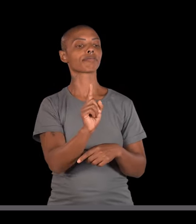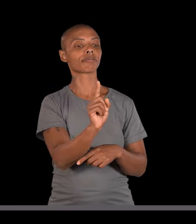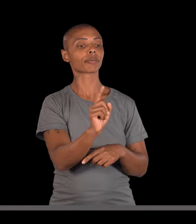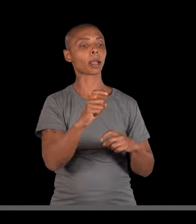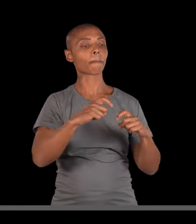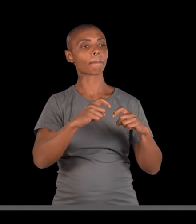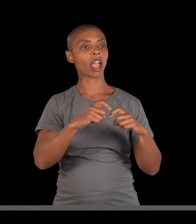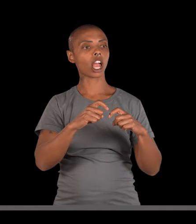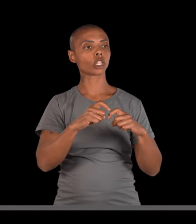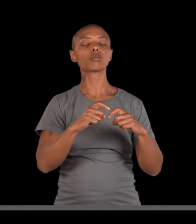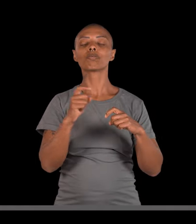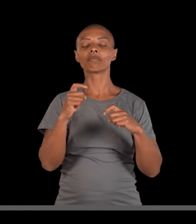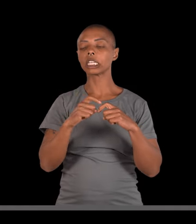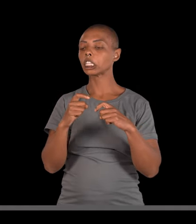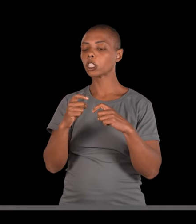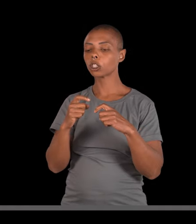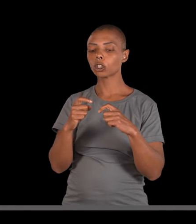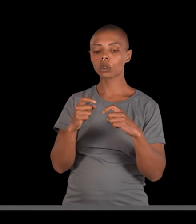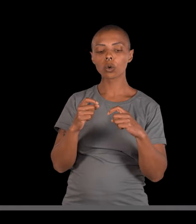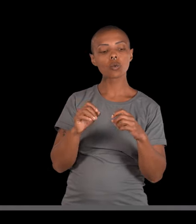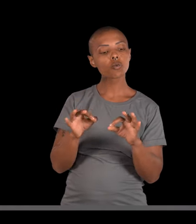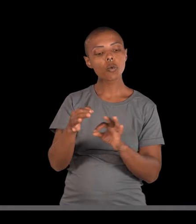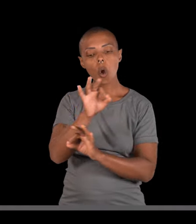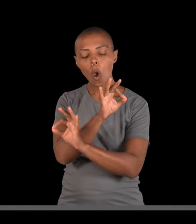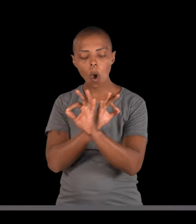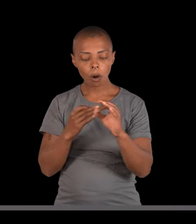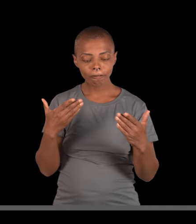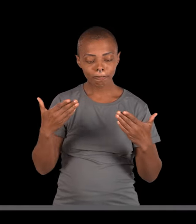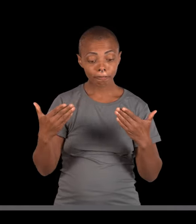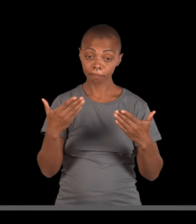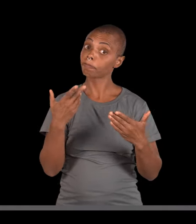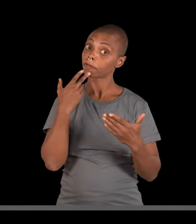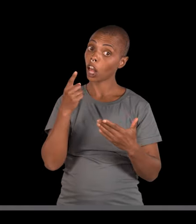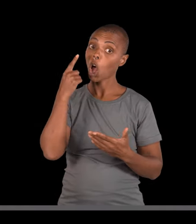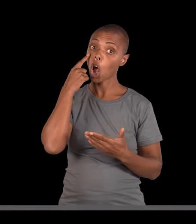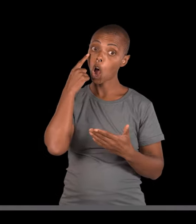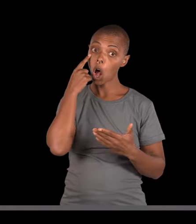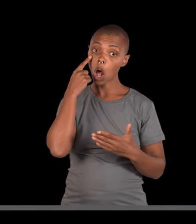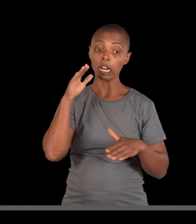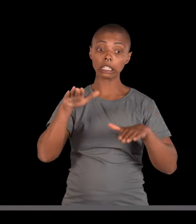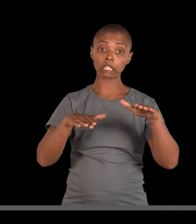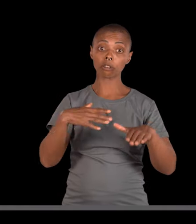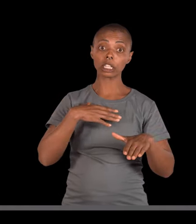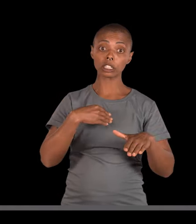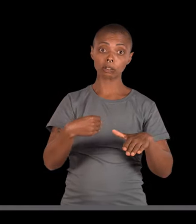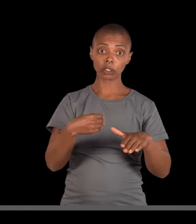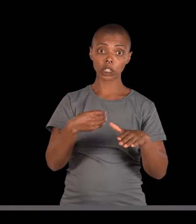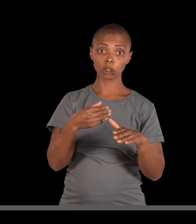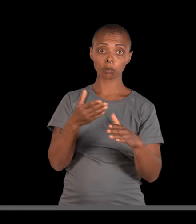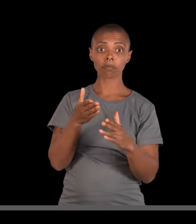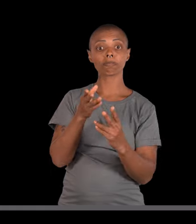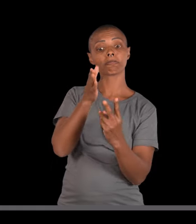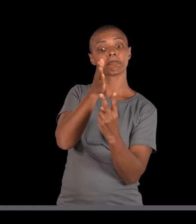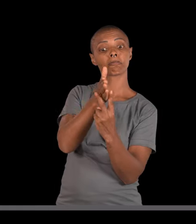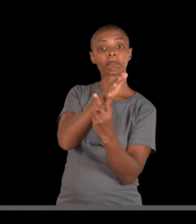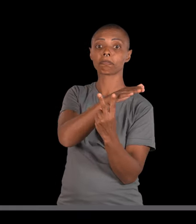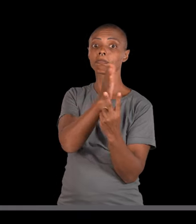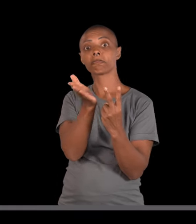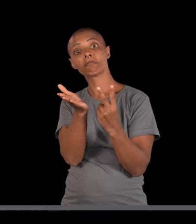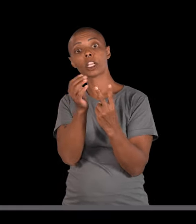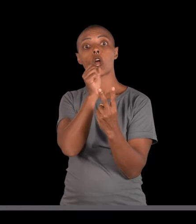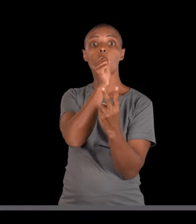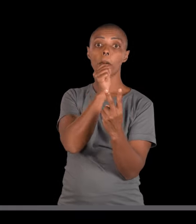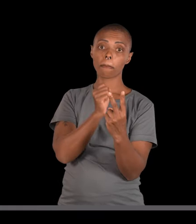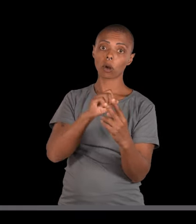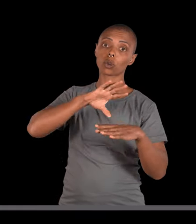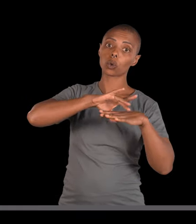vai no médico, o médico faz toda essa análise com você e aí ele diz assim para o casal, vocês têm 50%